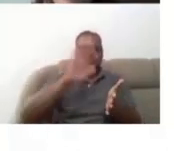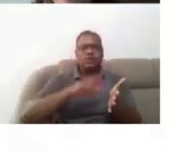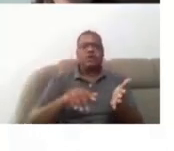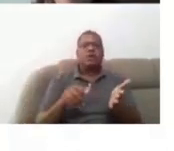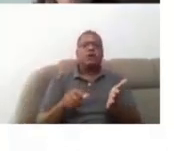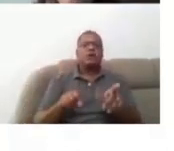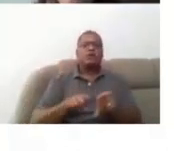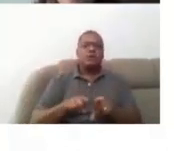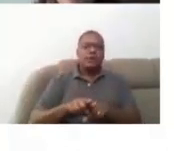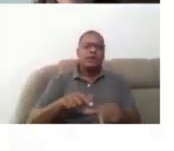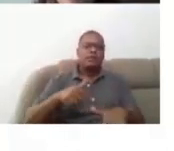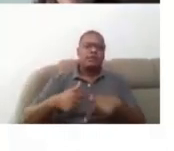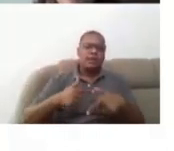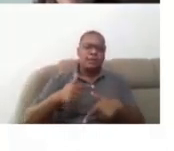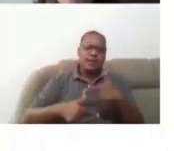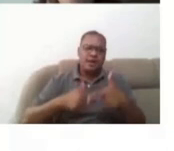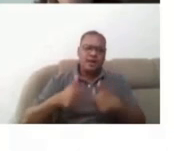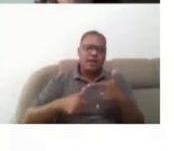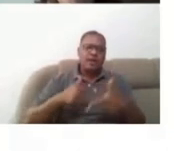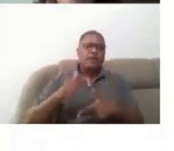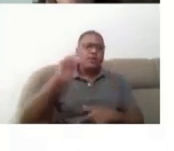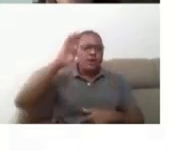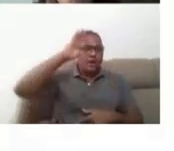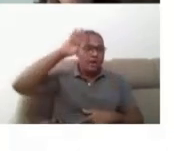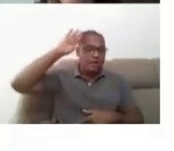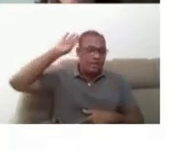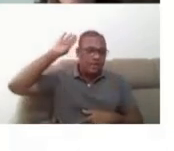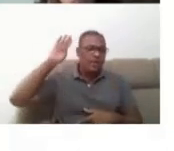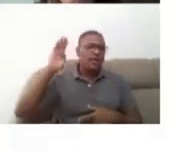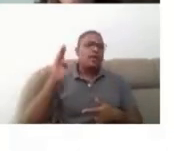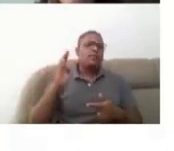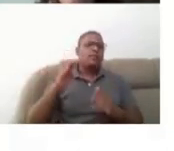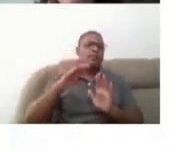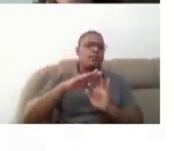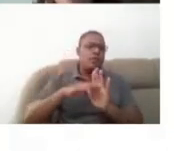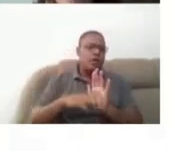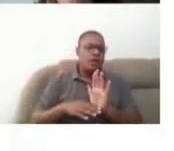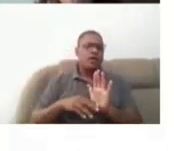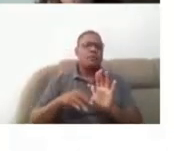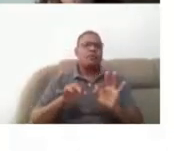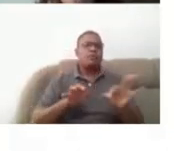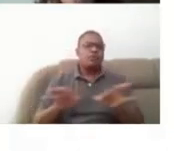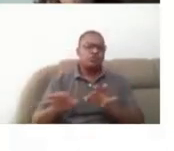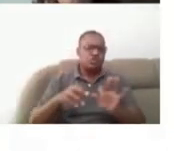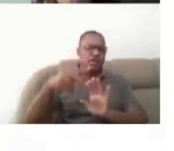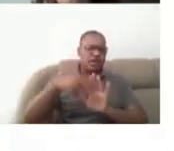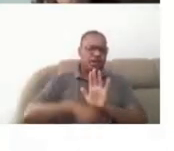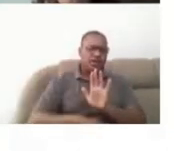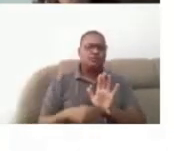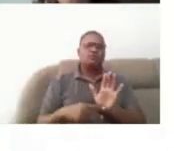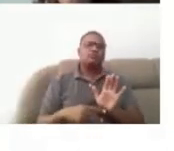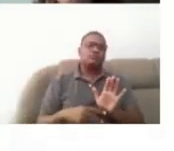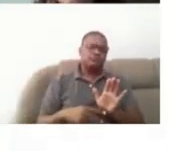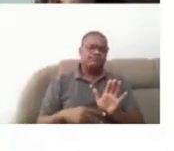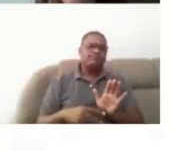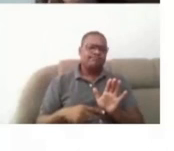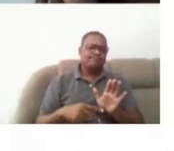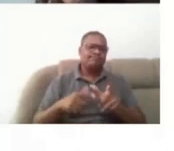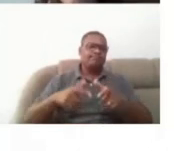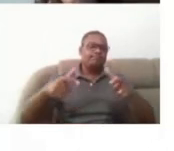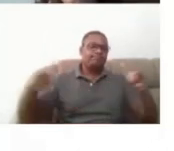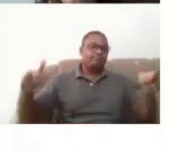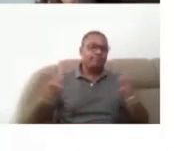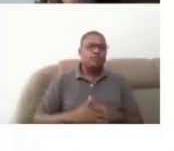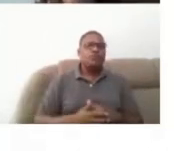acadêmicos, né? E programas, projetos, né? E aí vai. Hoje, a literatura